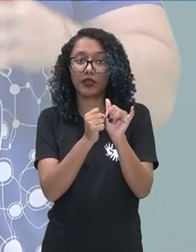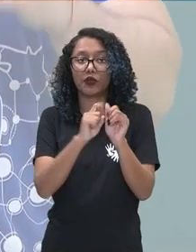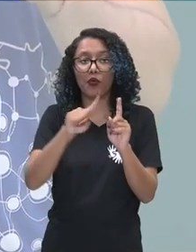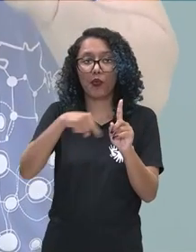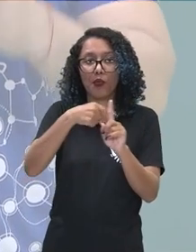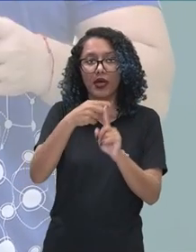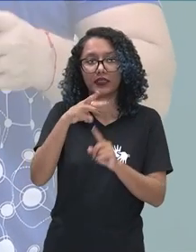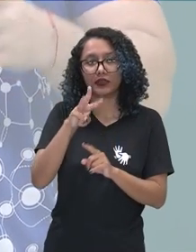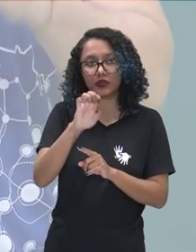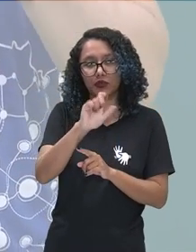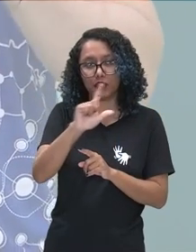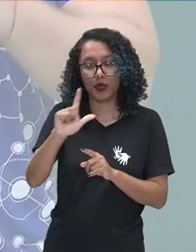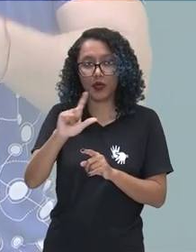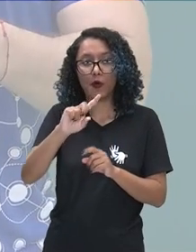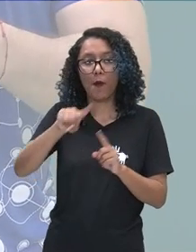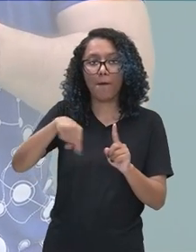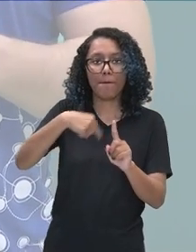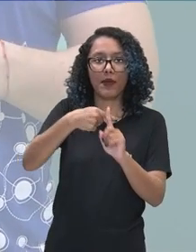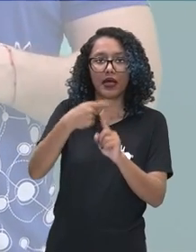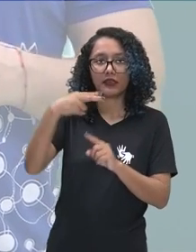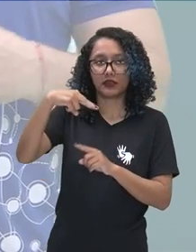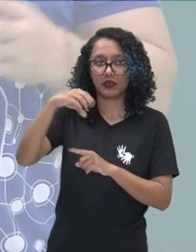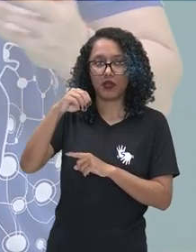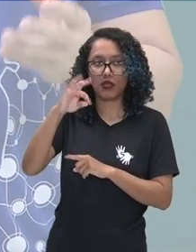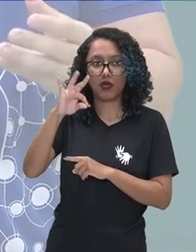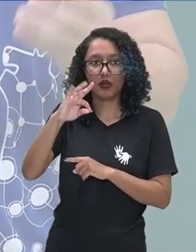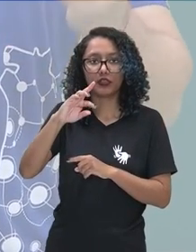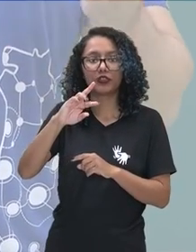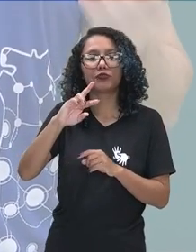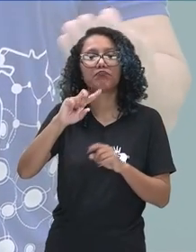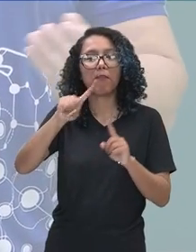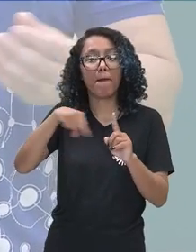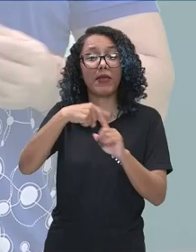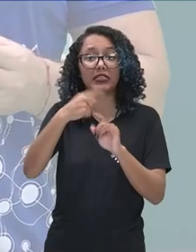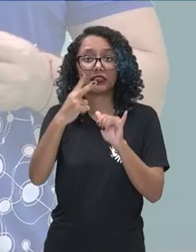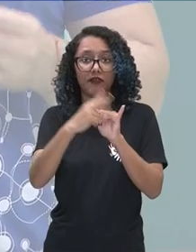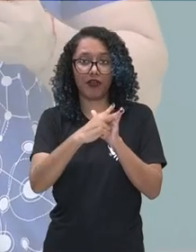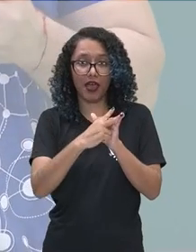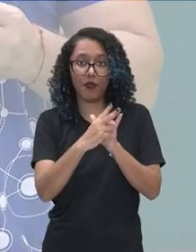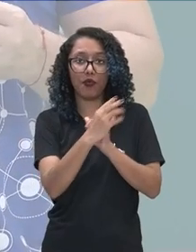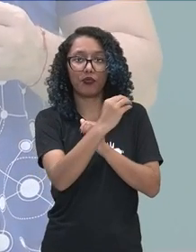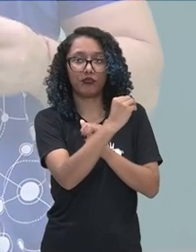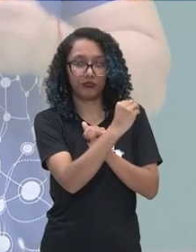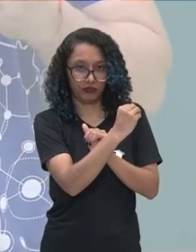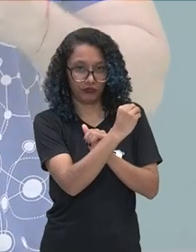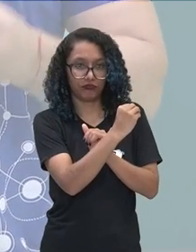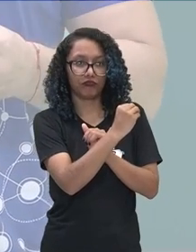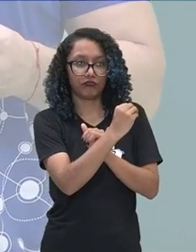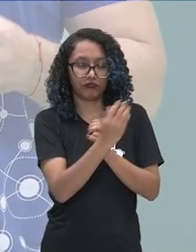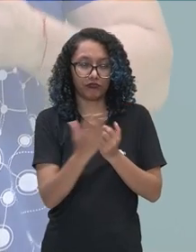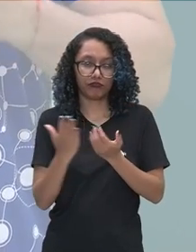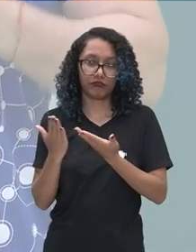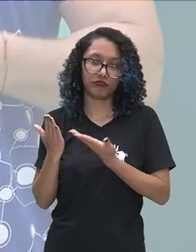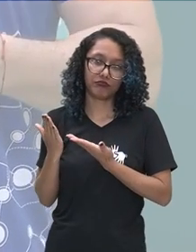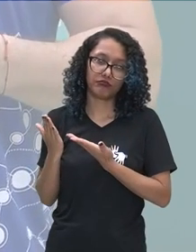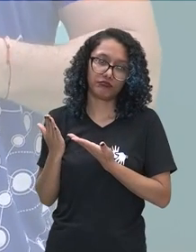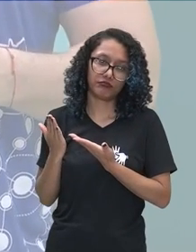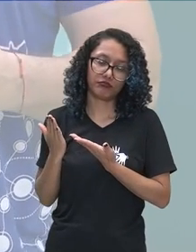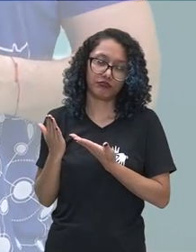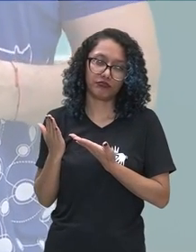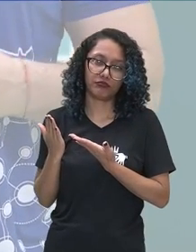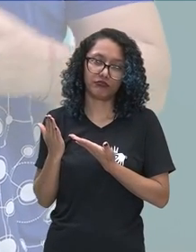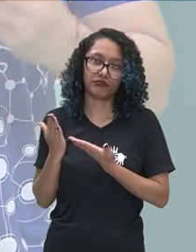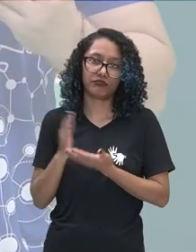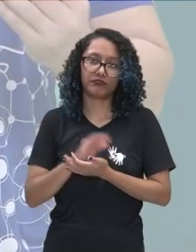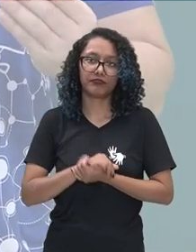not, verb e object. Ou seja, o sujeito, will com not, mais o verbo e o